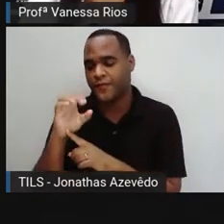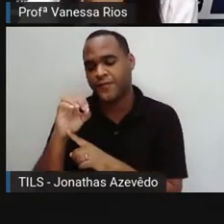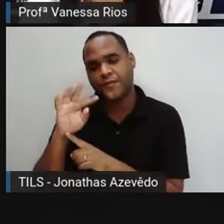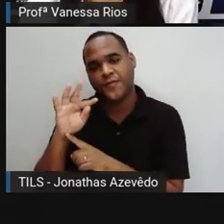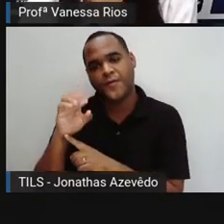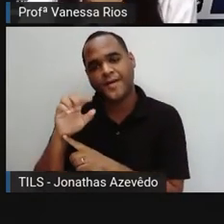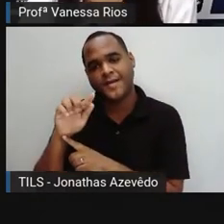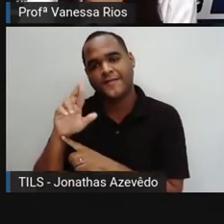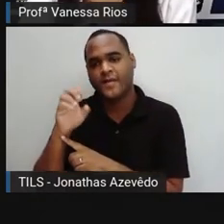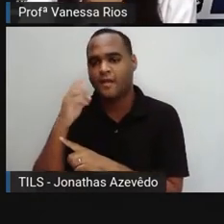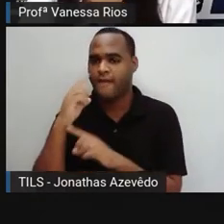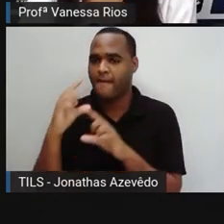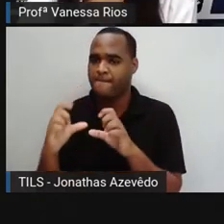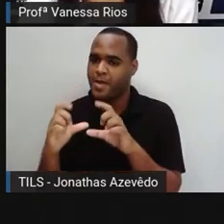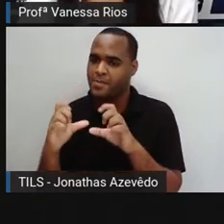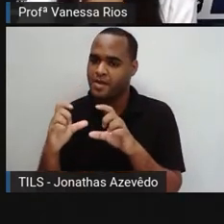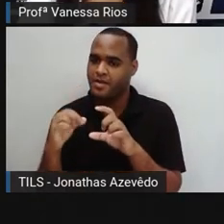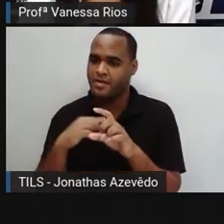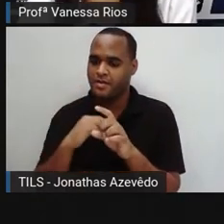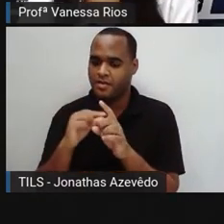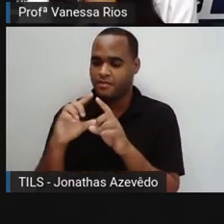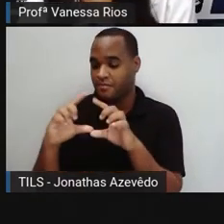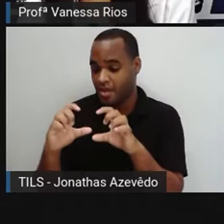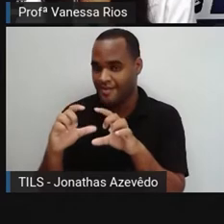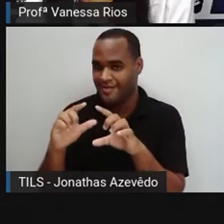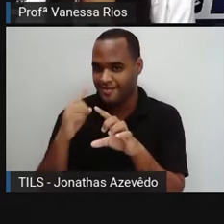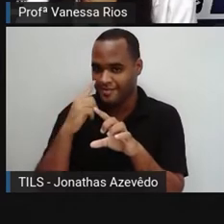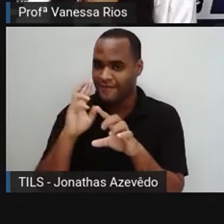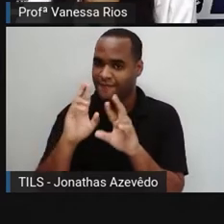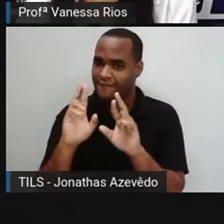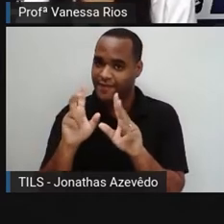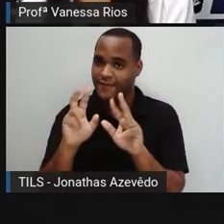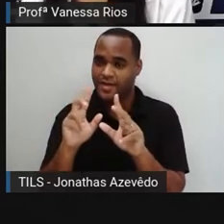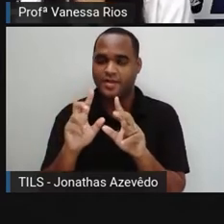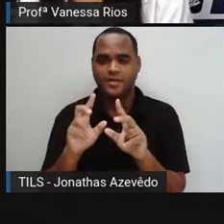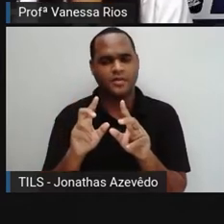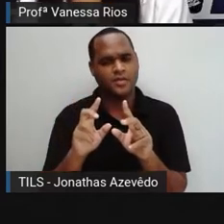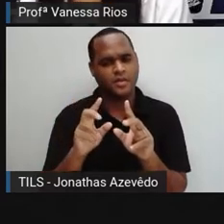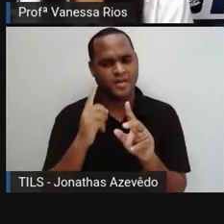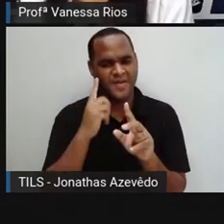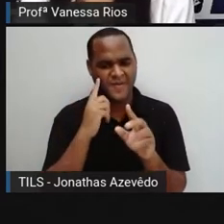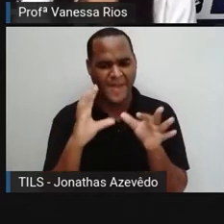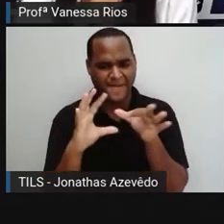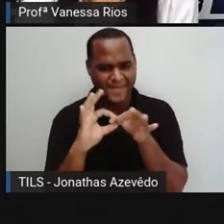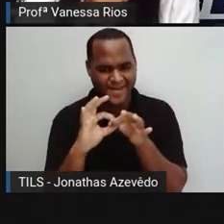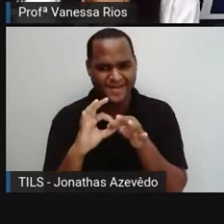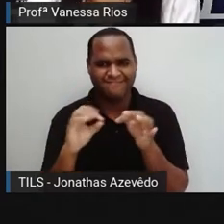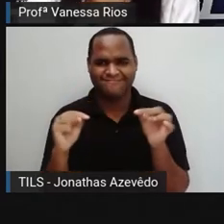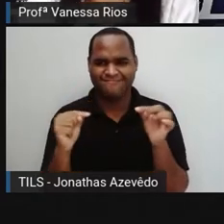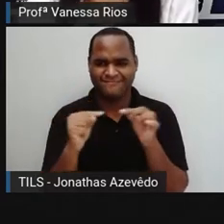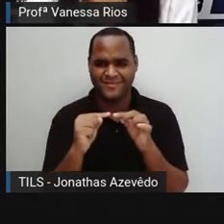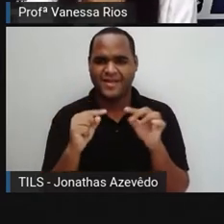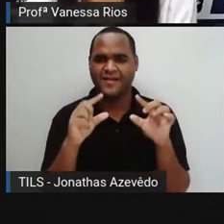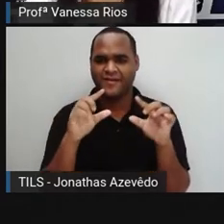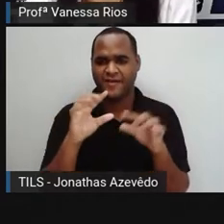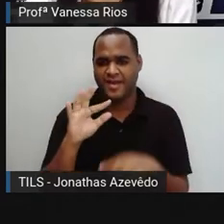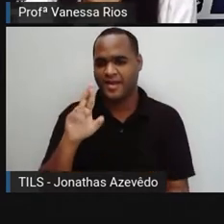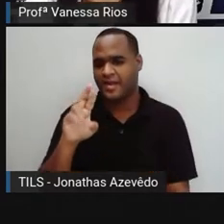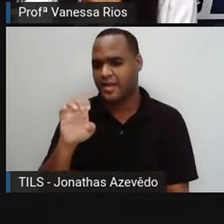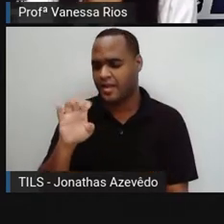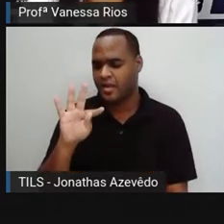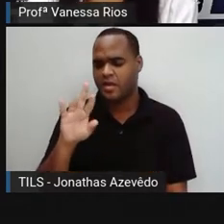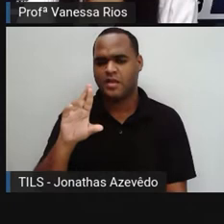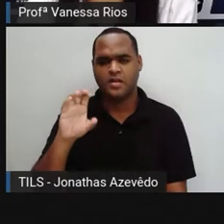perceber essa distinção. É muito comum associar retrato e fotografia a um único